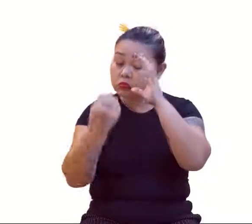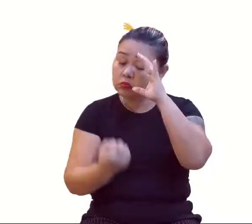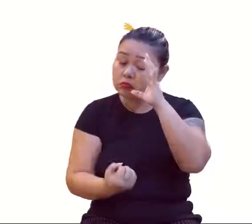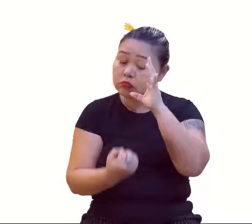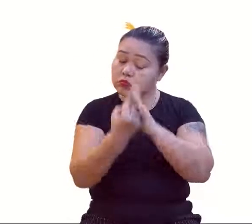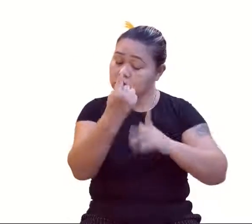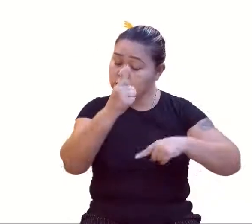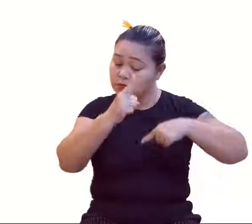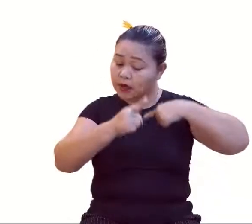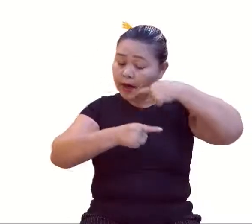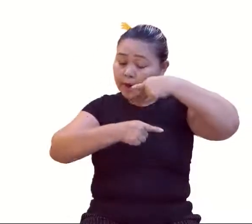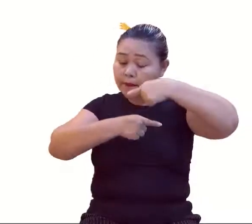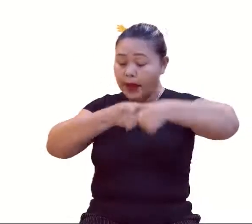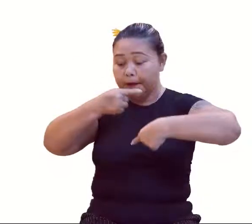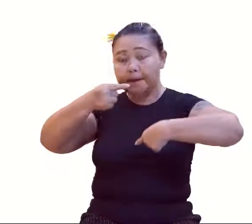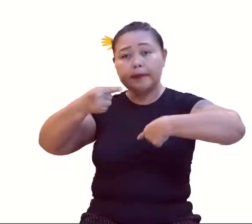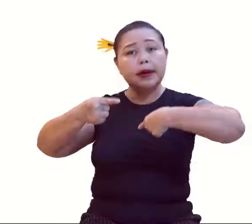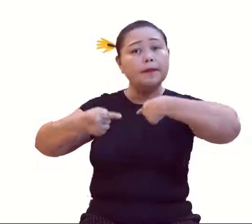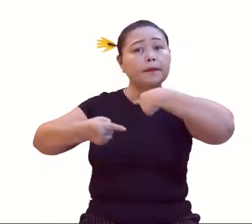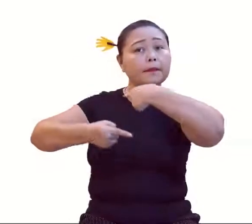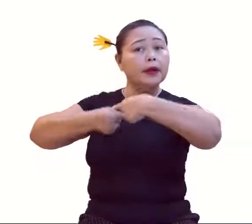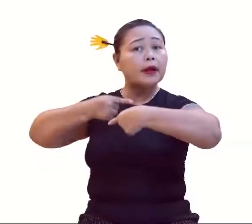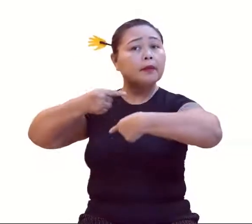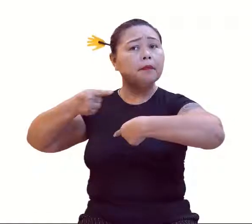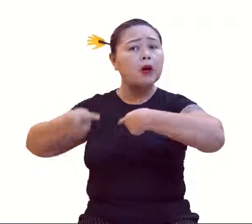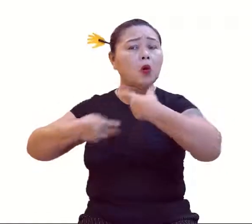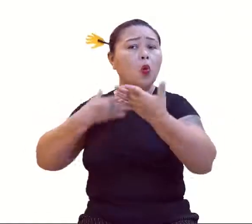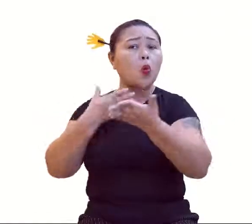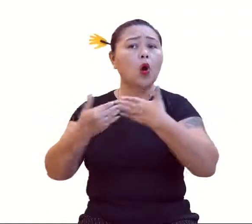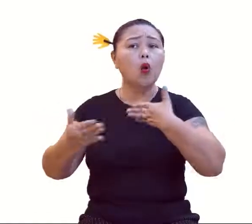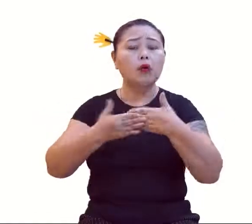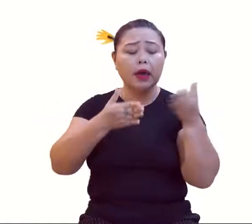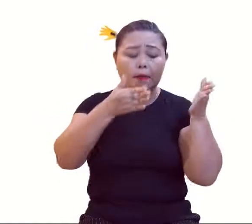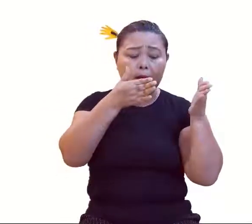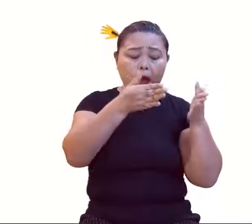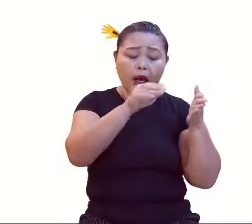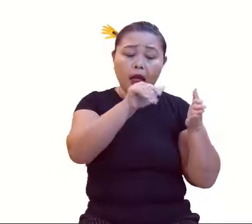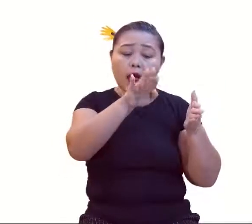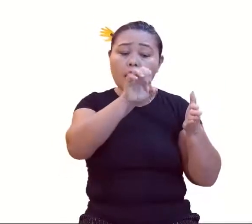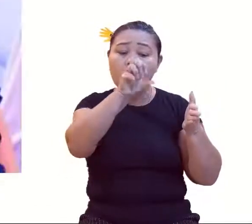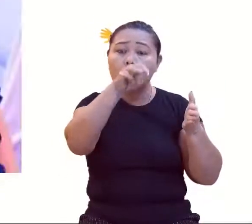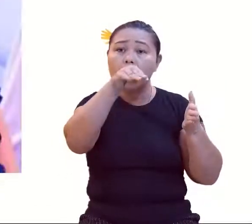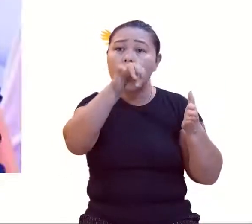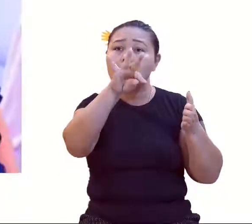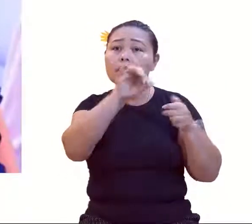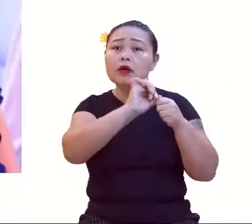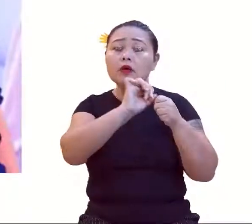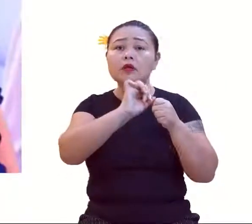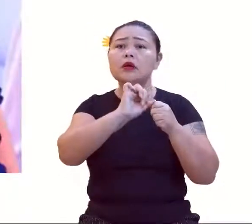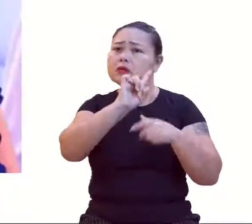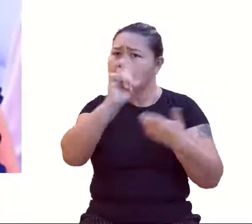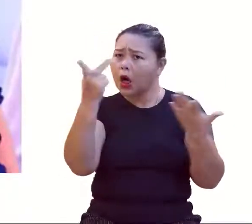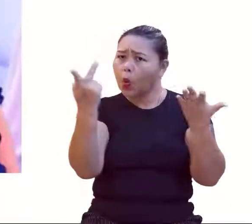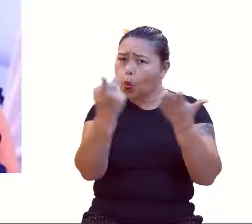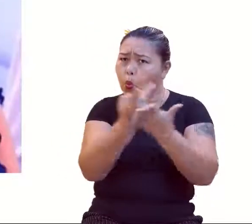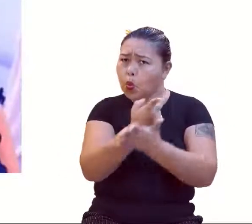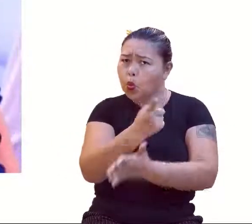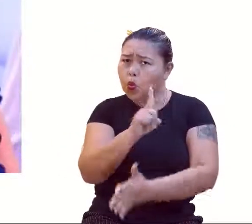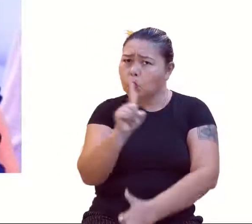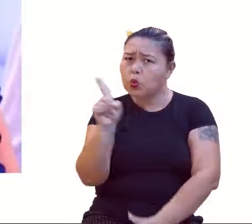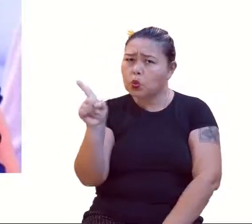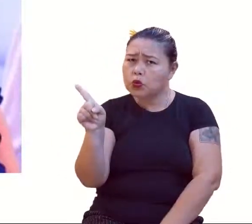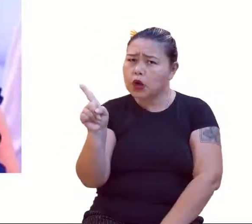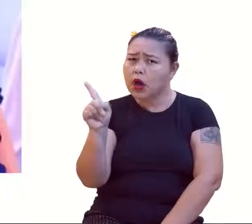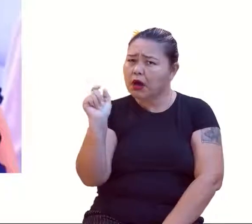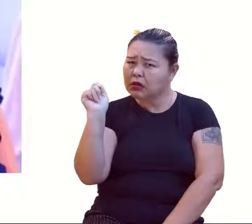sequência, né? Com todos os elementos. Qualquer elemento que eu quiser, a sequência gera. E será que isso acontece? Você acha que é Sei, acha que é